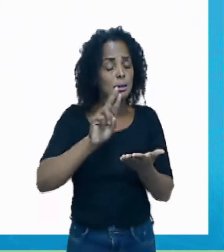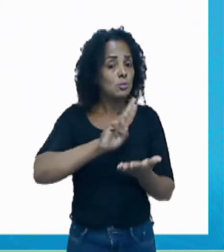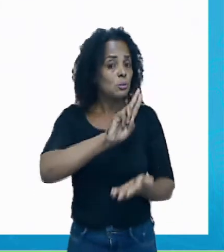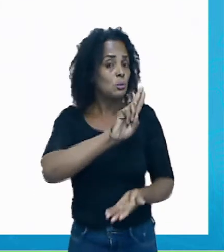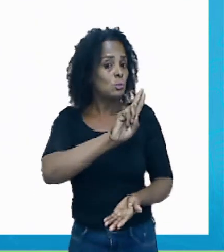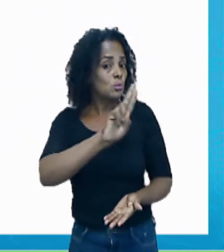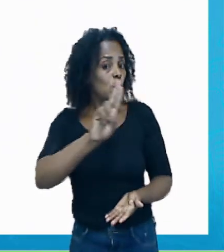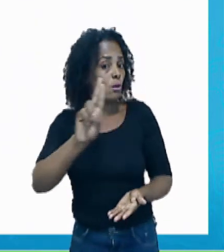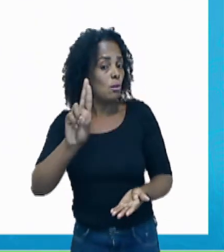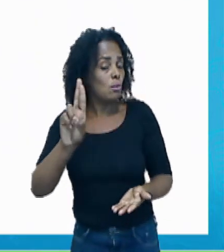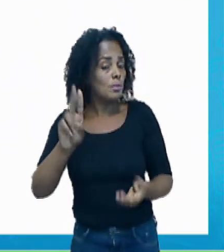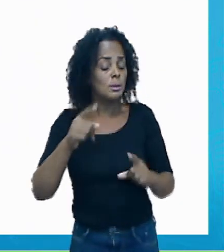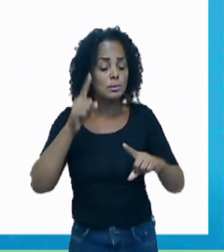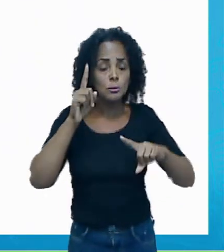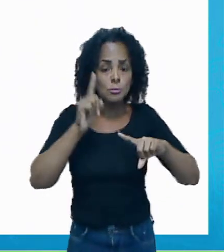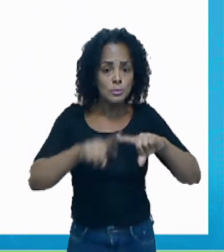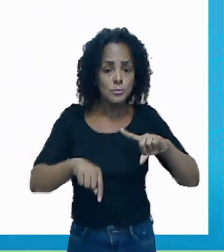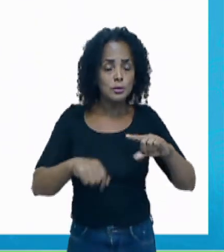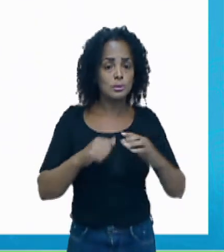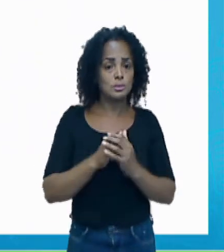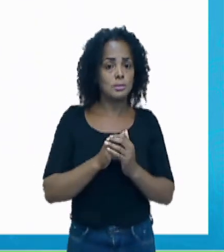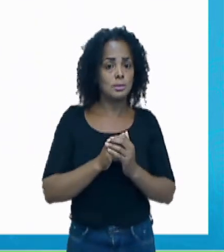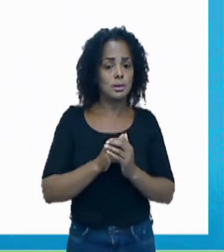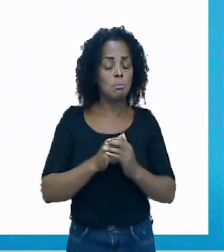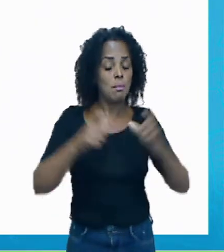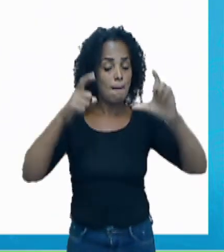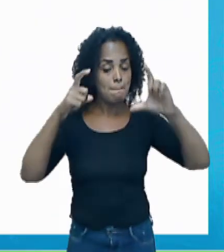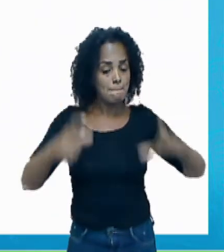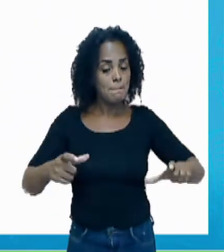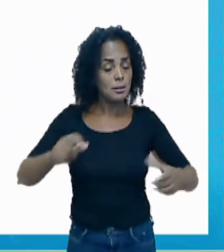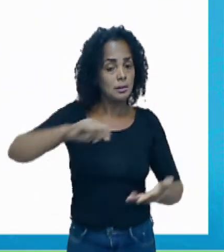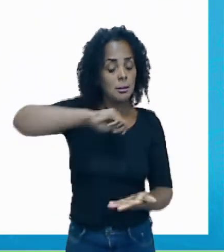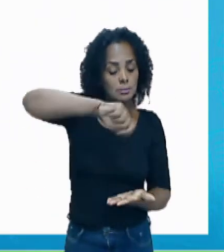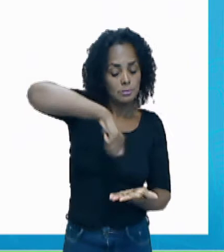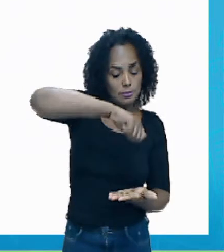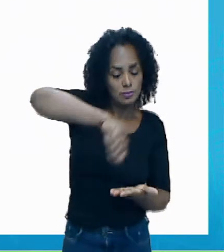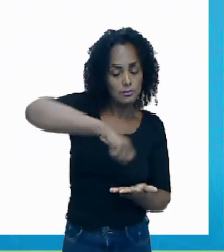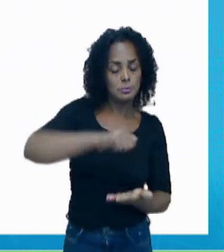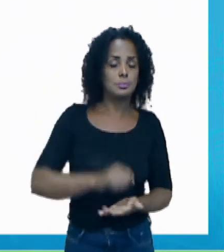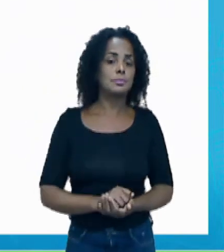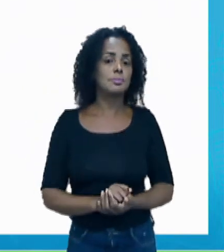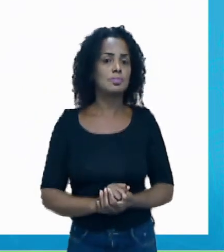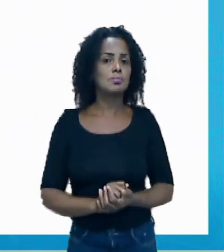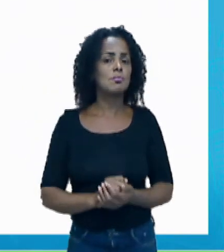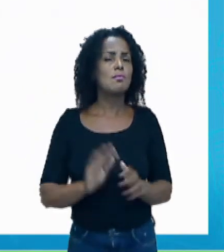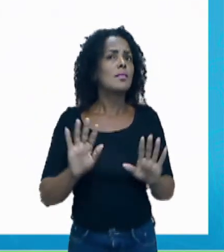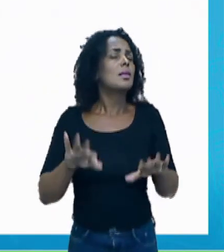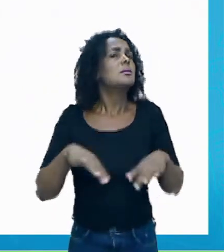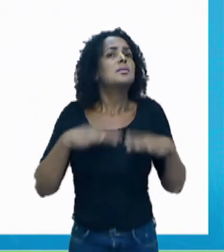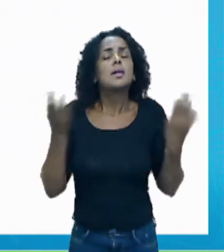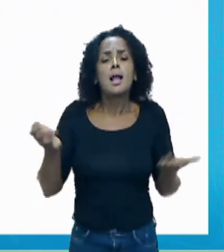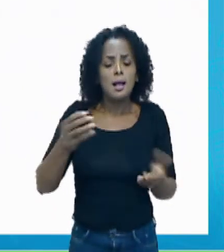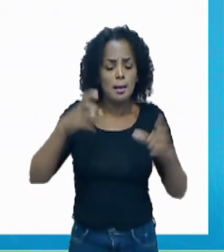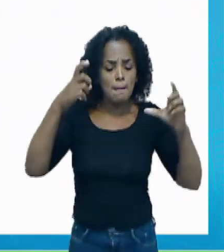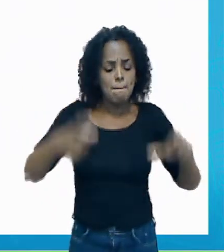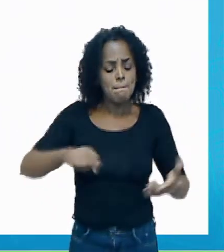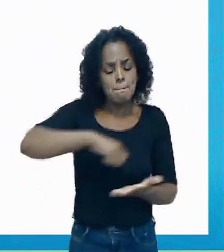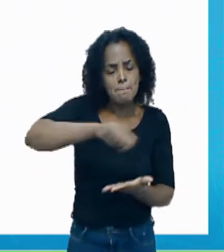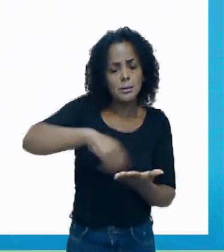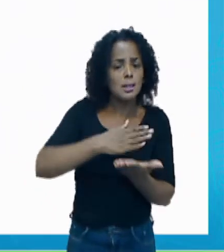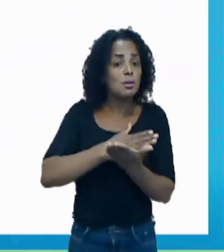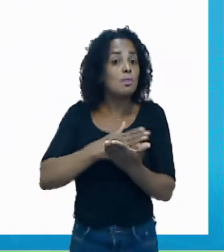que é, que está no seu vídeo. É uma panela. Será que panela começa com a letra